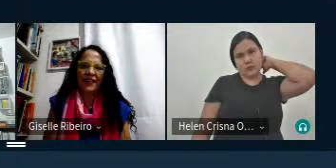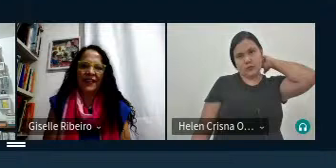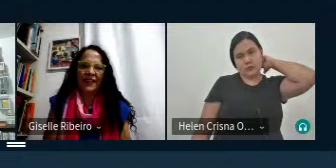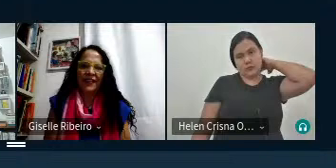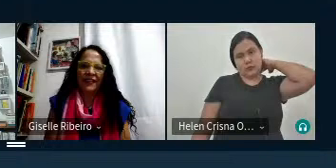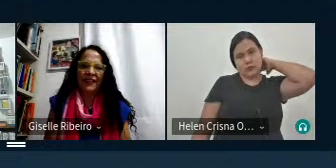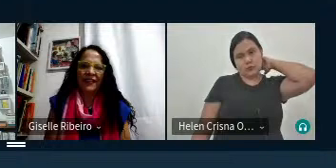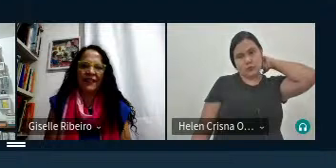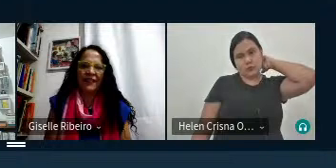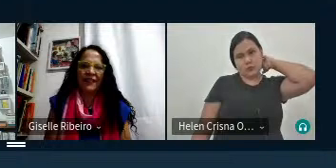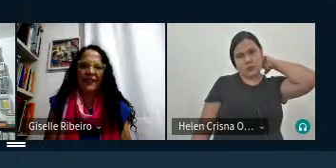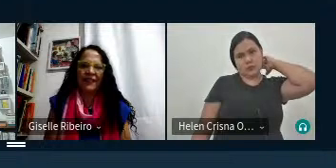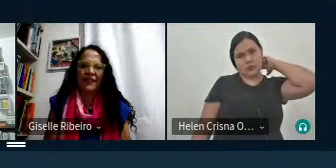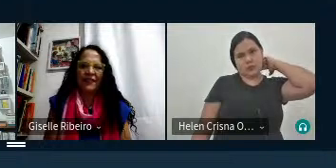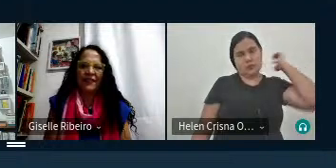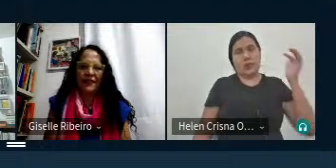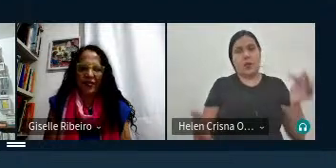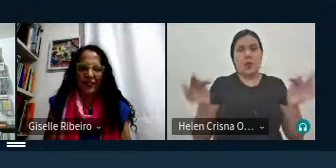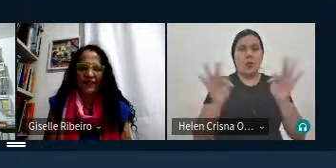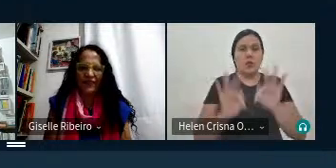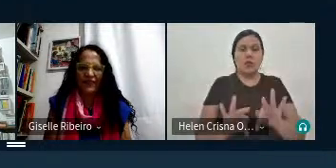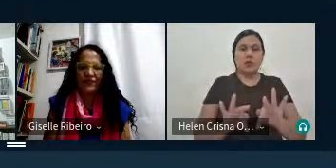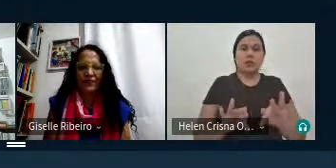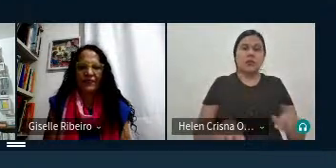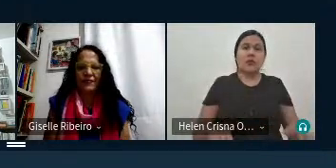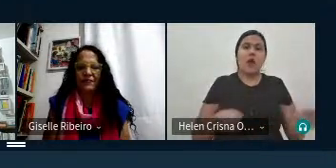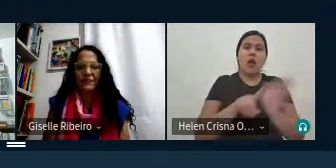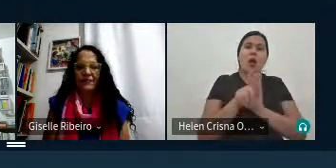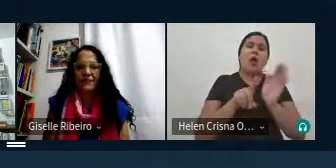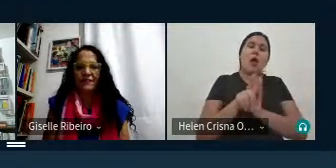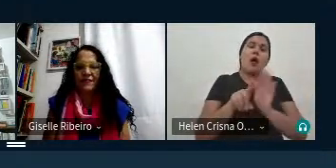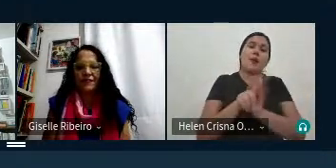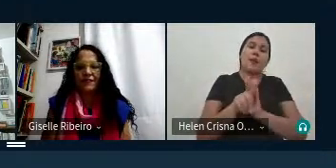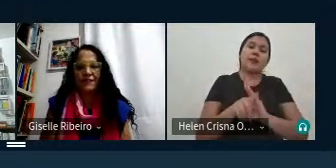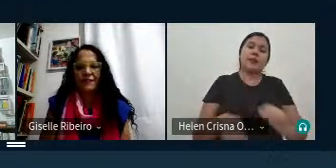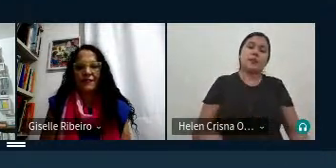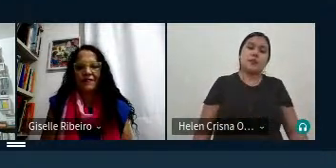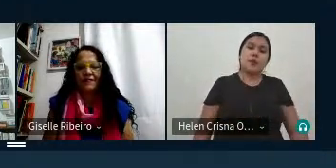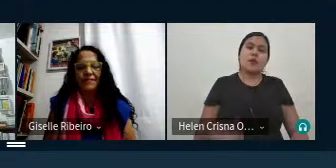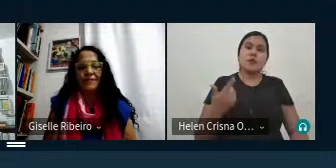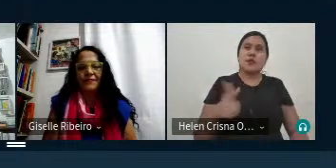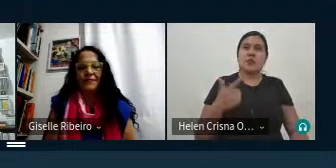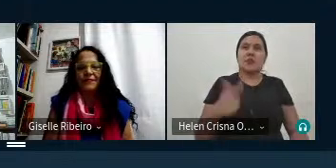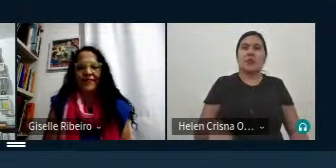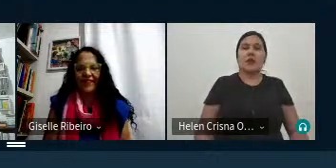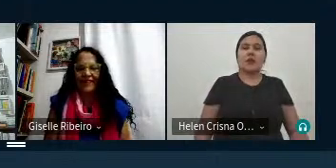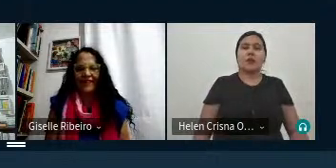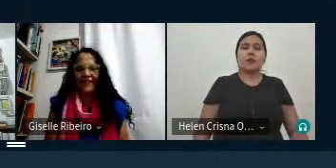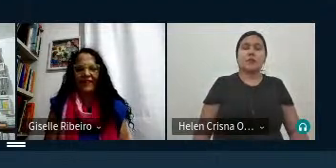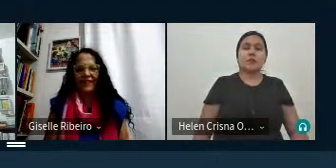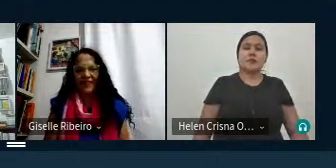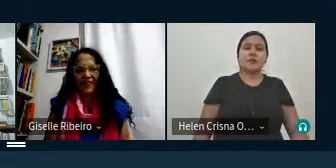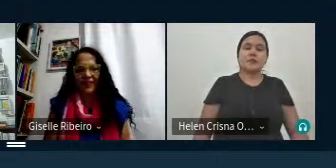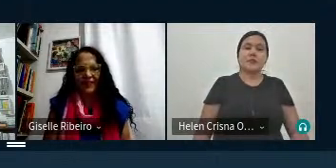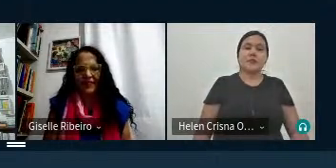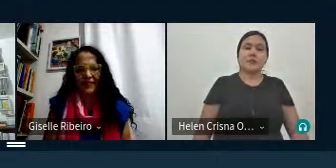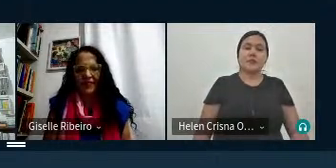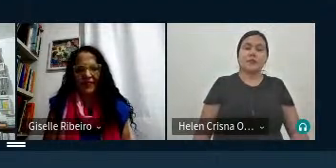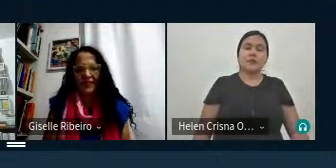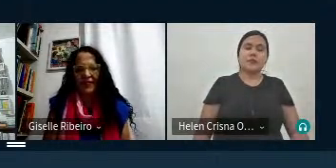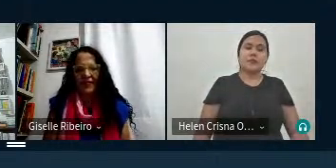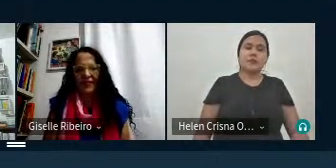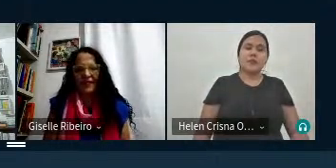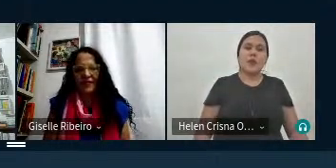e assim eu finalizo aqui as perguntas né se não tem mais nenhuma eu as que eu